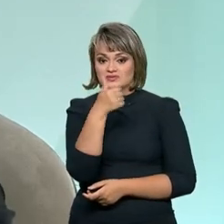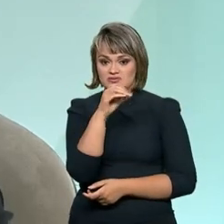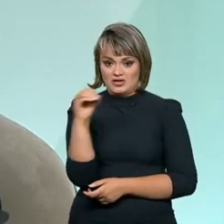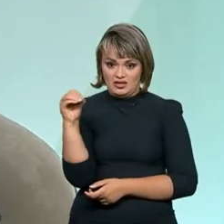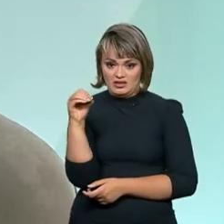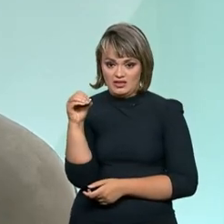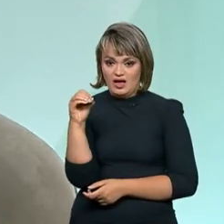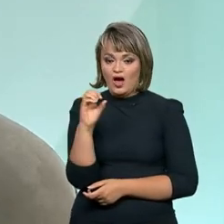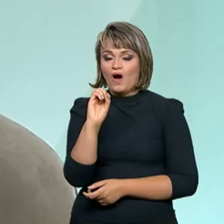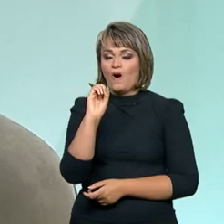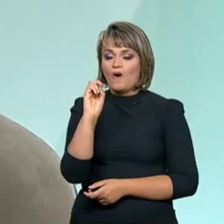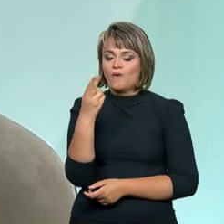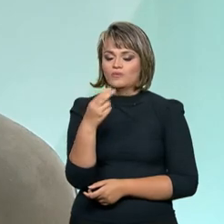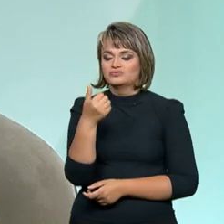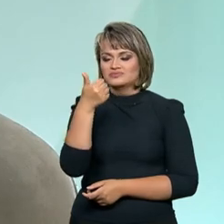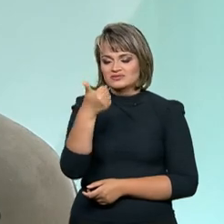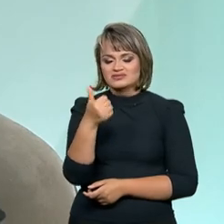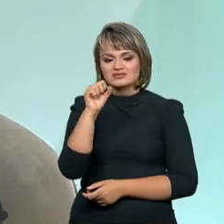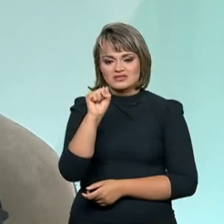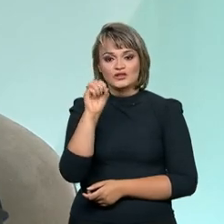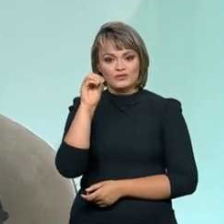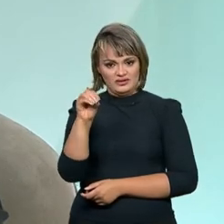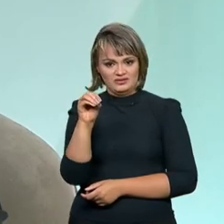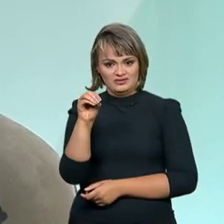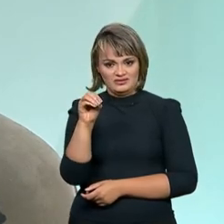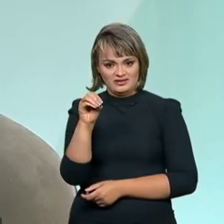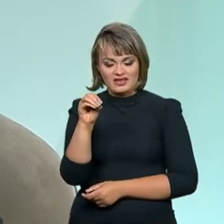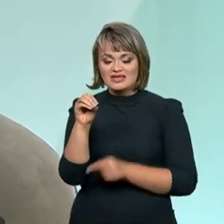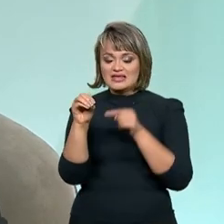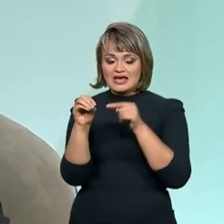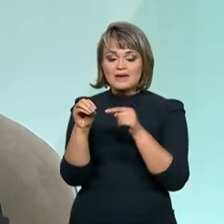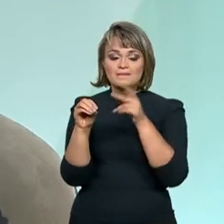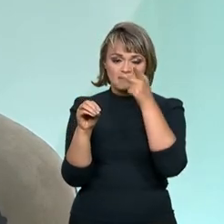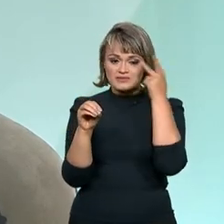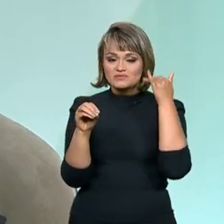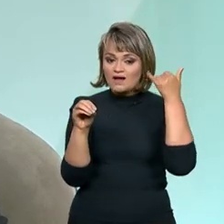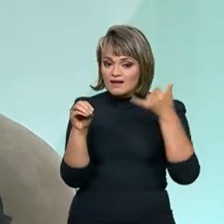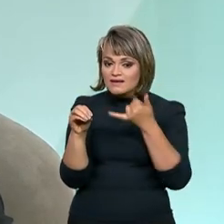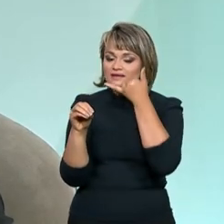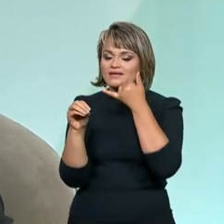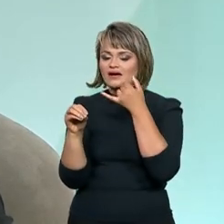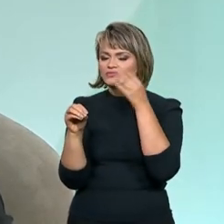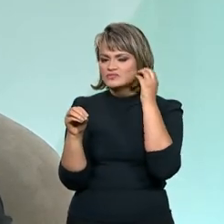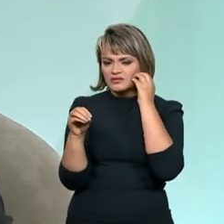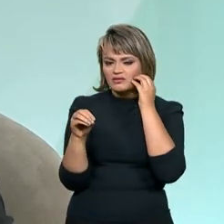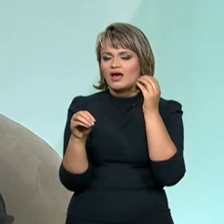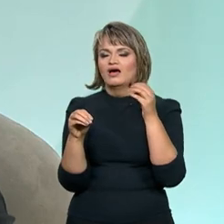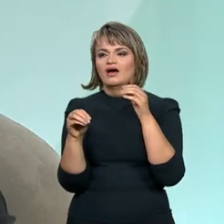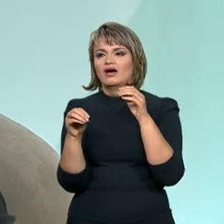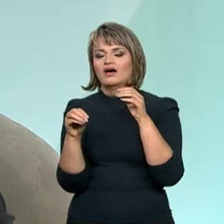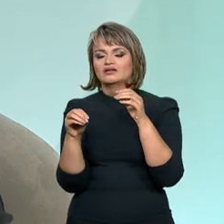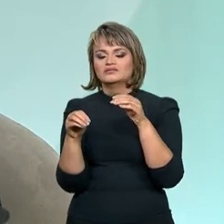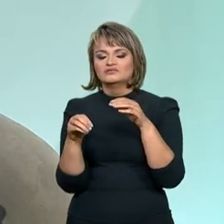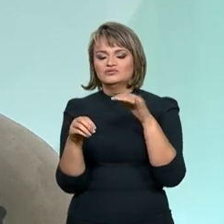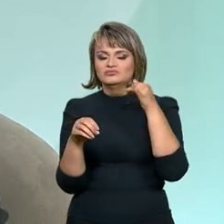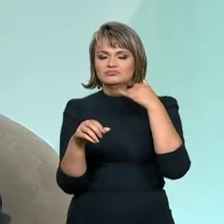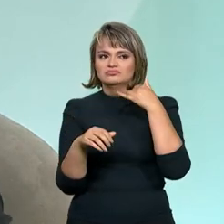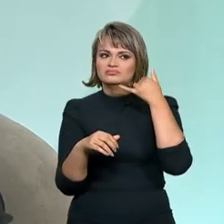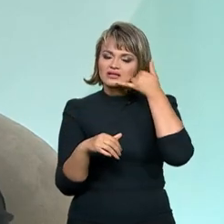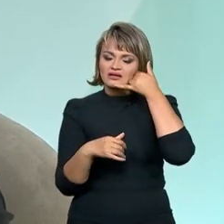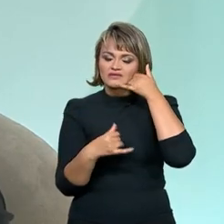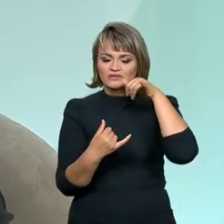também o Ligue 180 são canais oficiais onde a pessoa pode ligar do celular, de um telefone fixo,